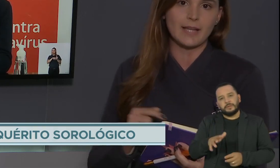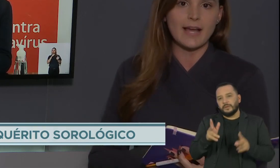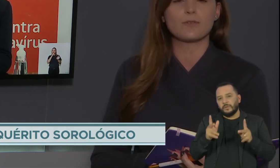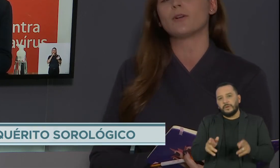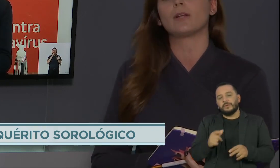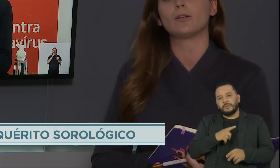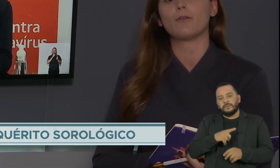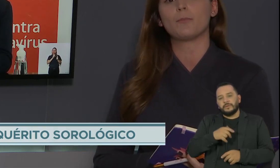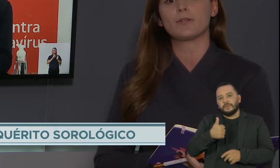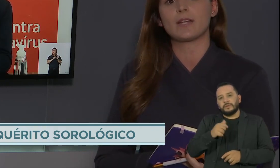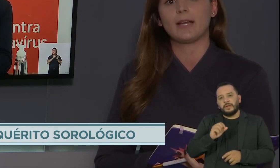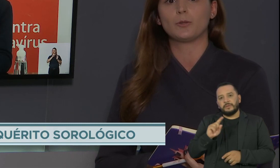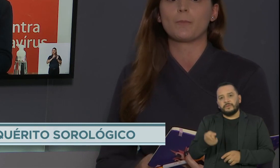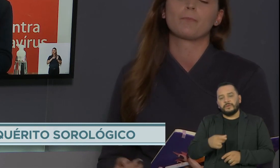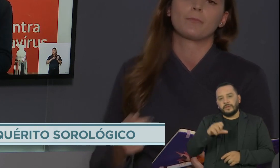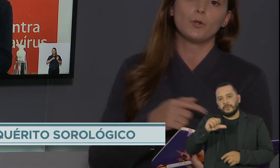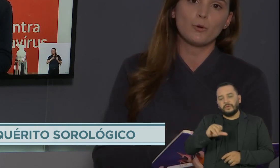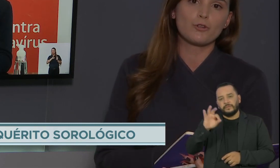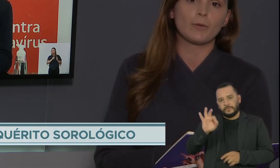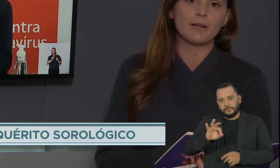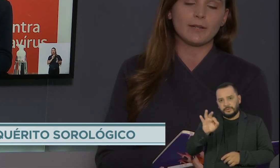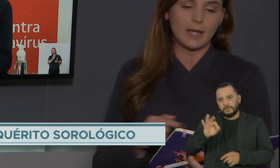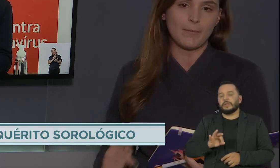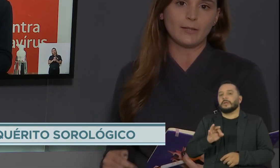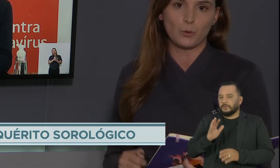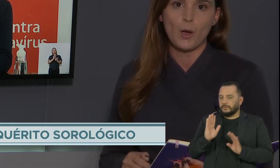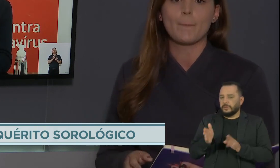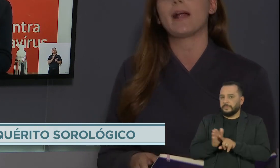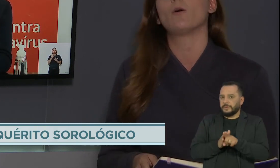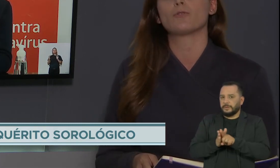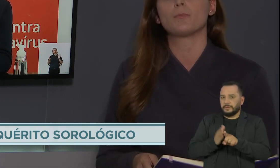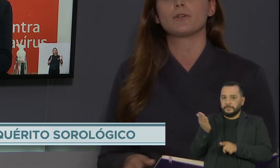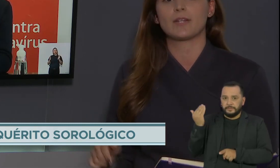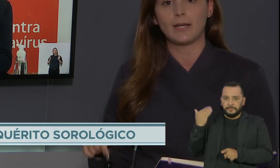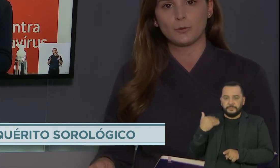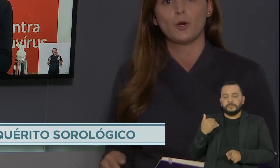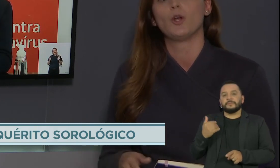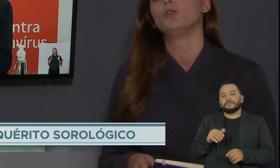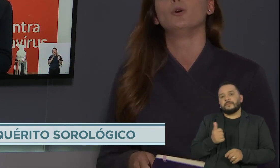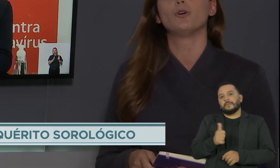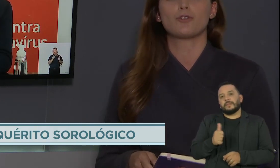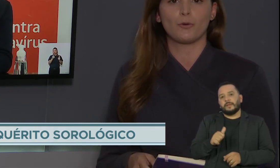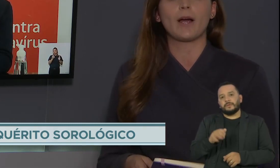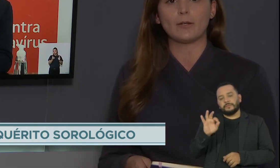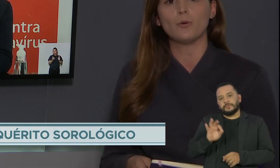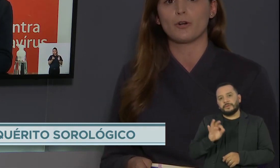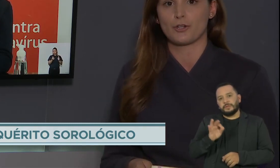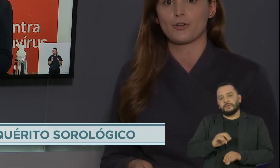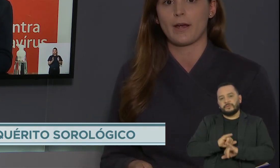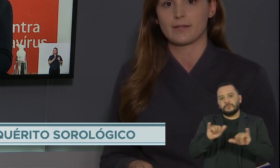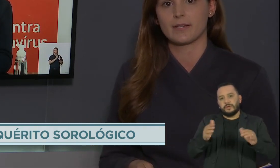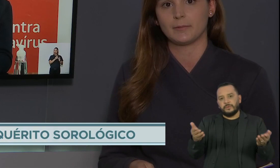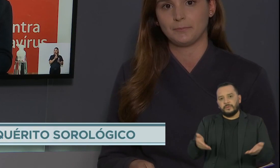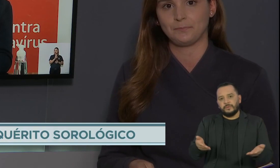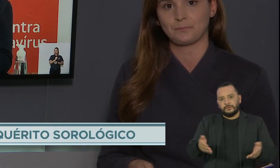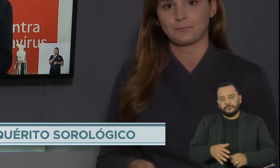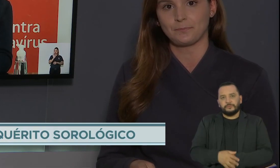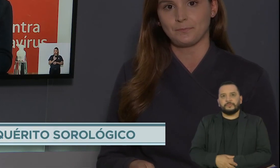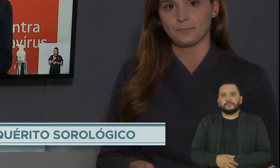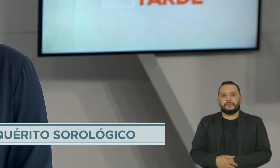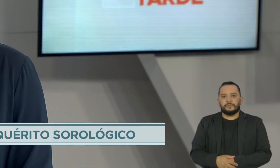subiu de 10,9% no último levantamento para 11% no divulgado hoje, Joyce.